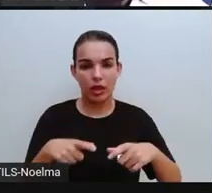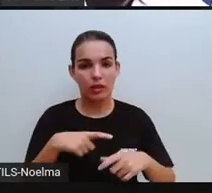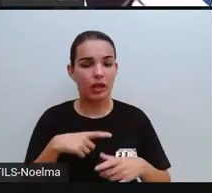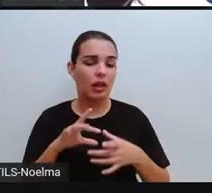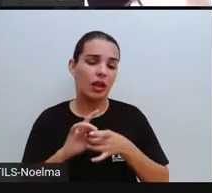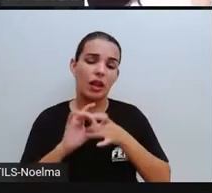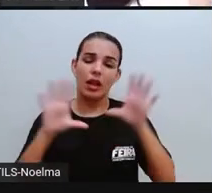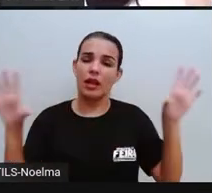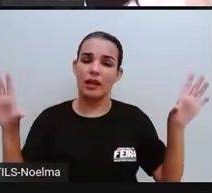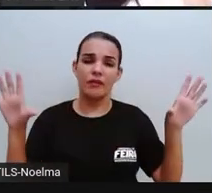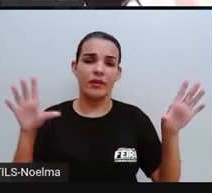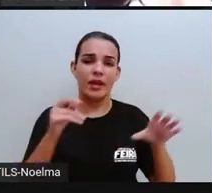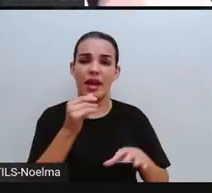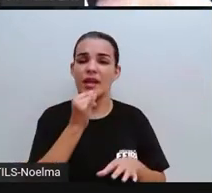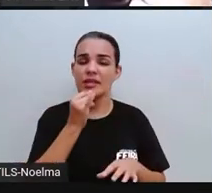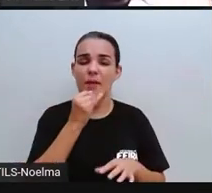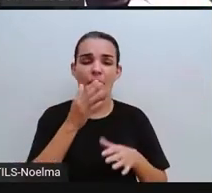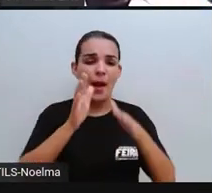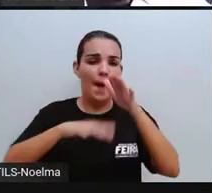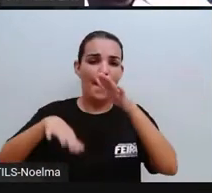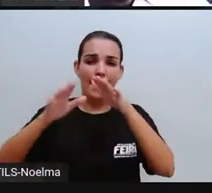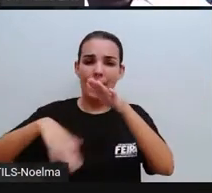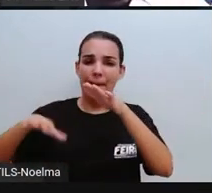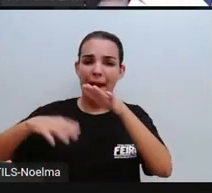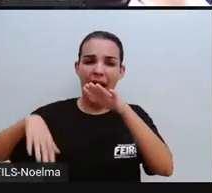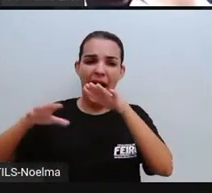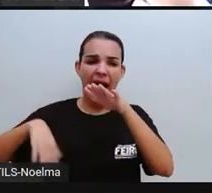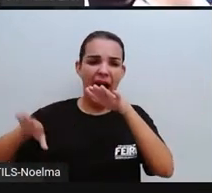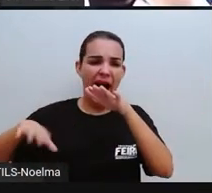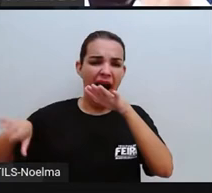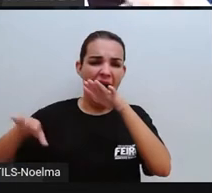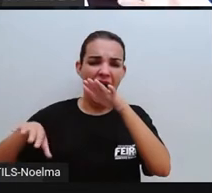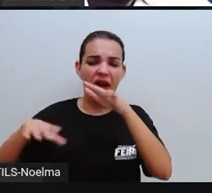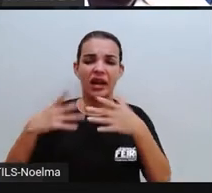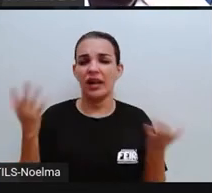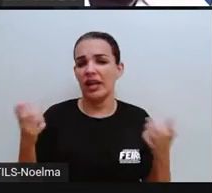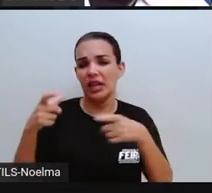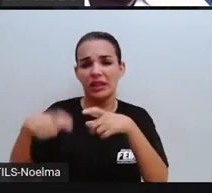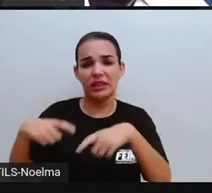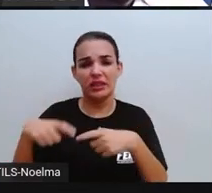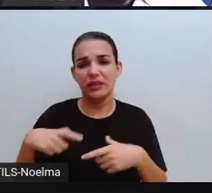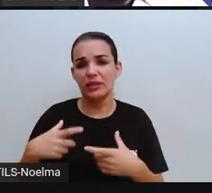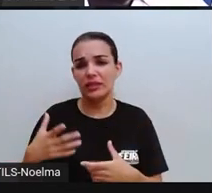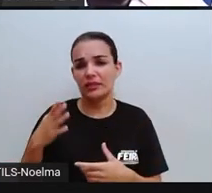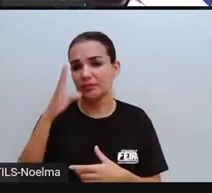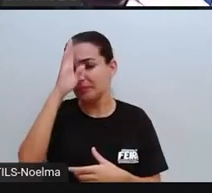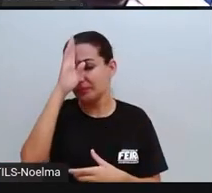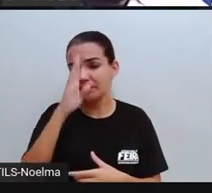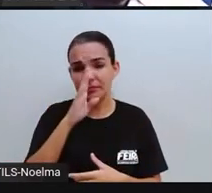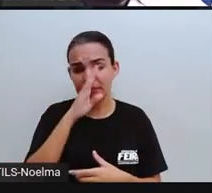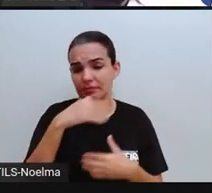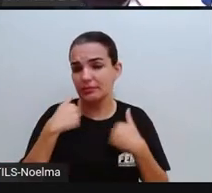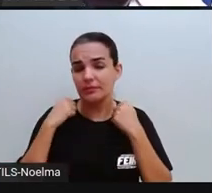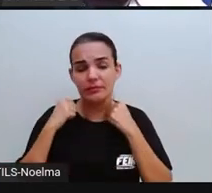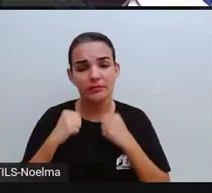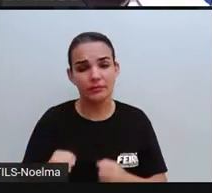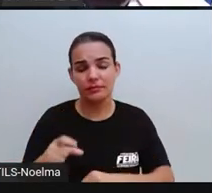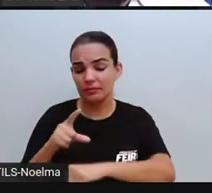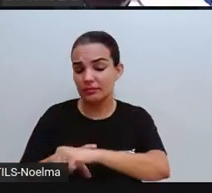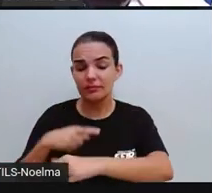que é aberto. Uma praia, por exemplo, é um local público onde as pessoas podem frequentar aí em